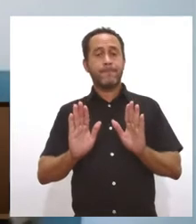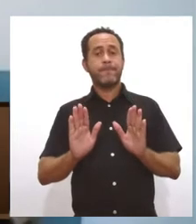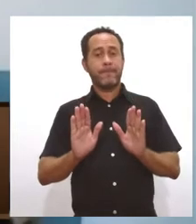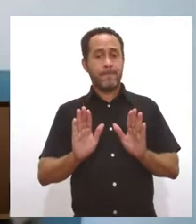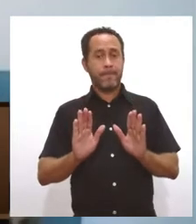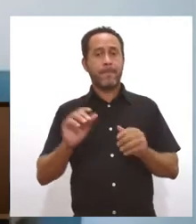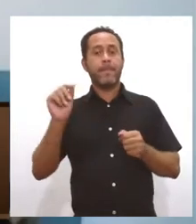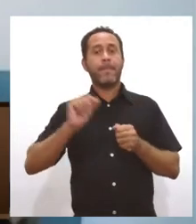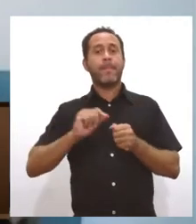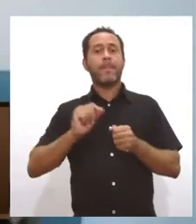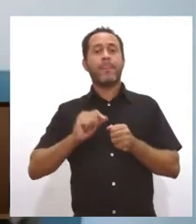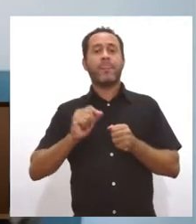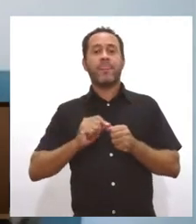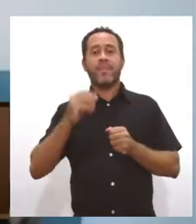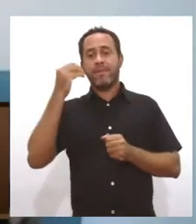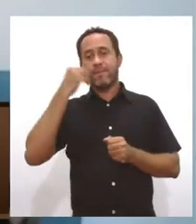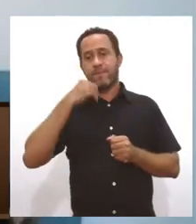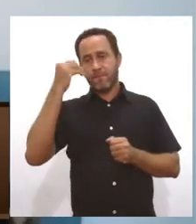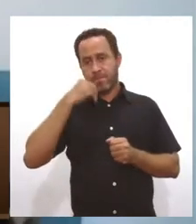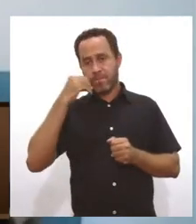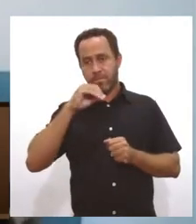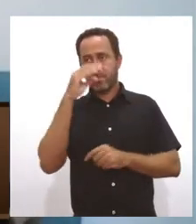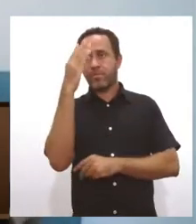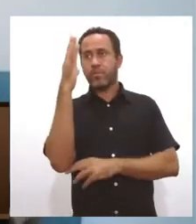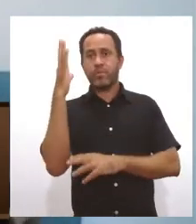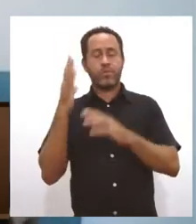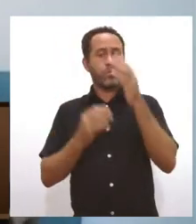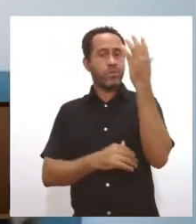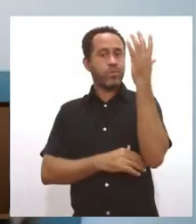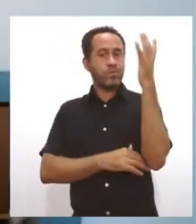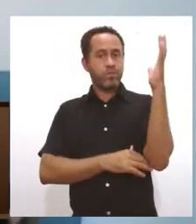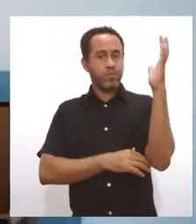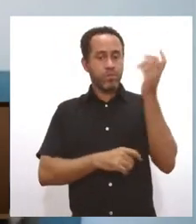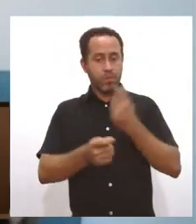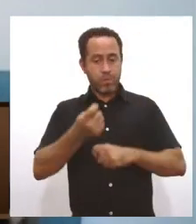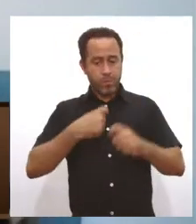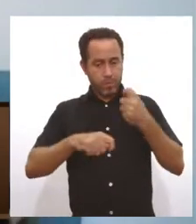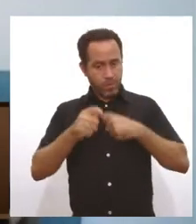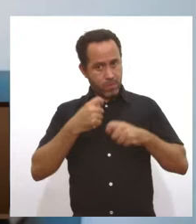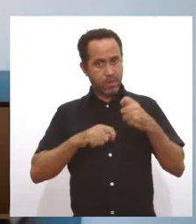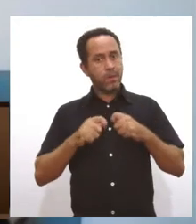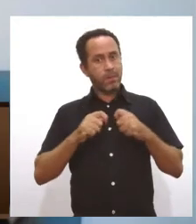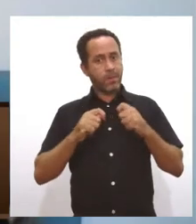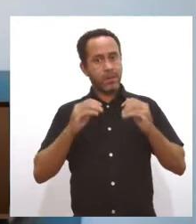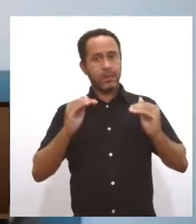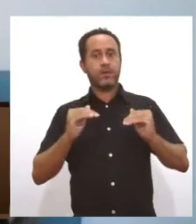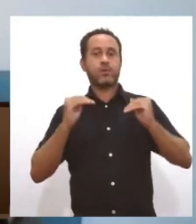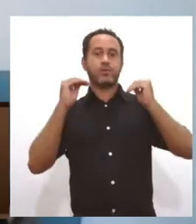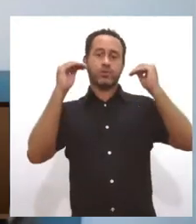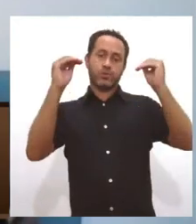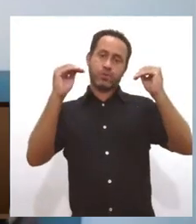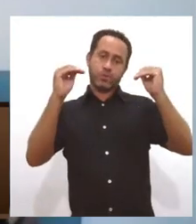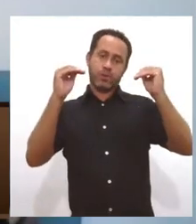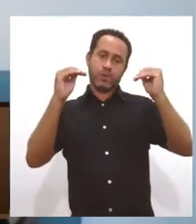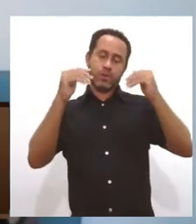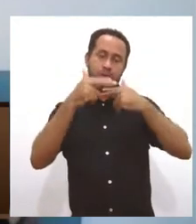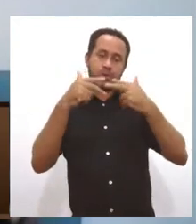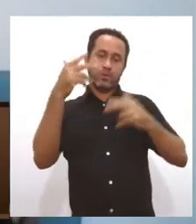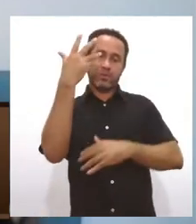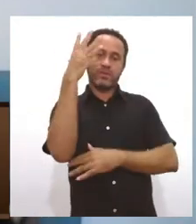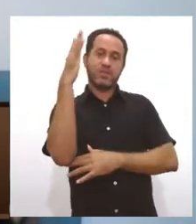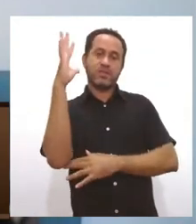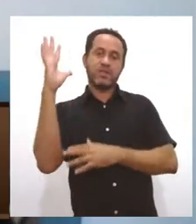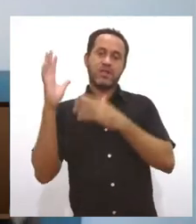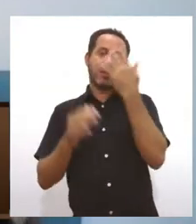gera uma vulnerabilidade ambiental, né? Ou seja, o econômico sobrepondo, de novo, as questões ambientais, né?